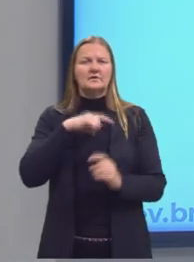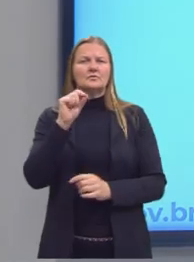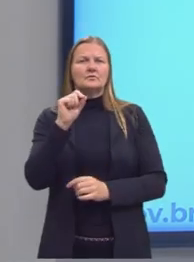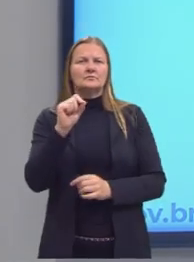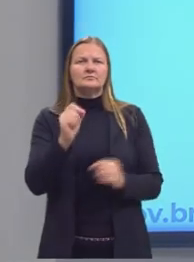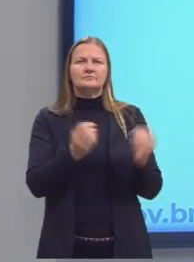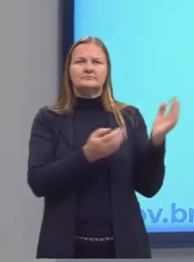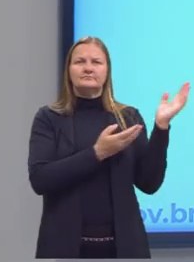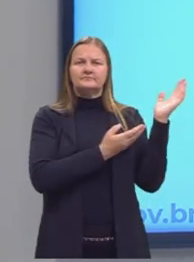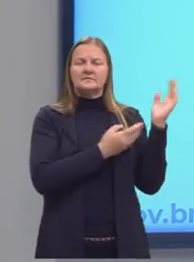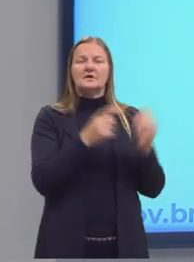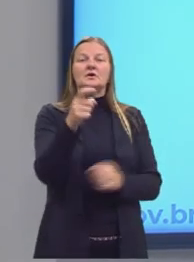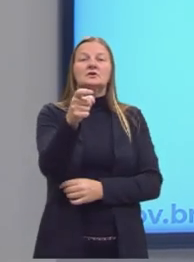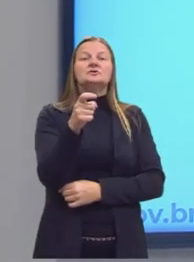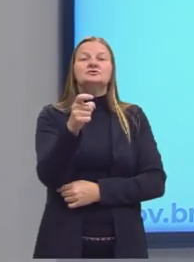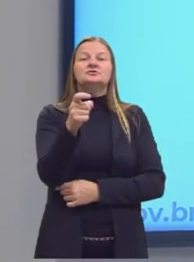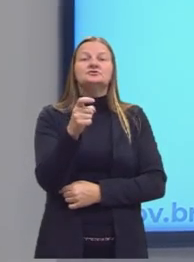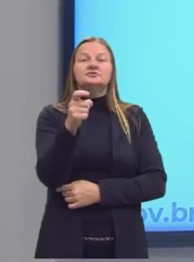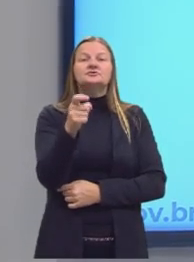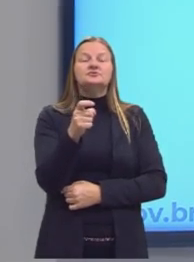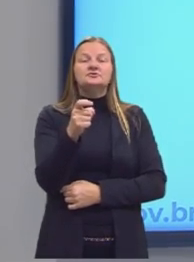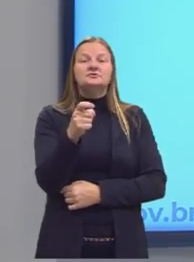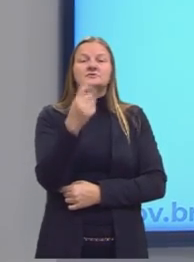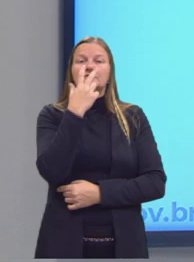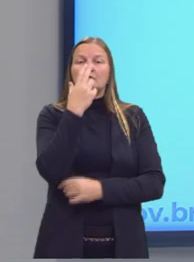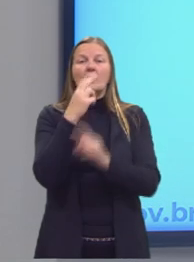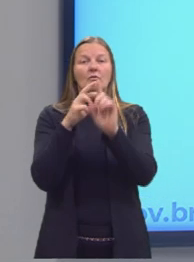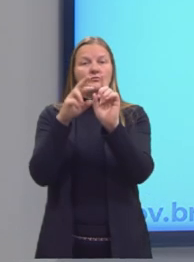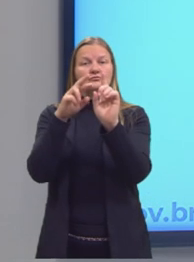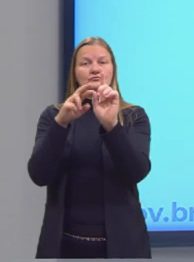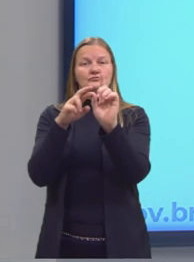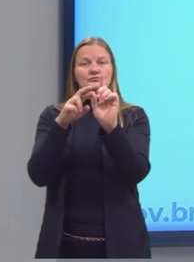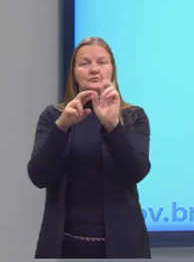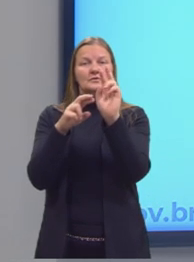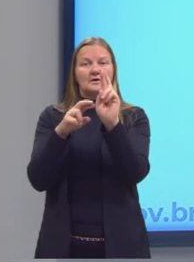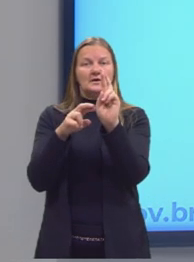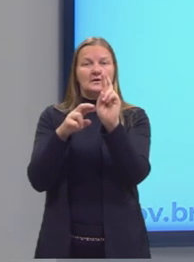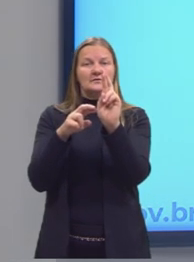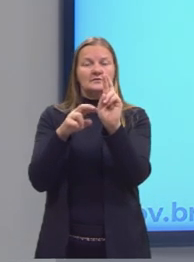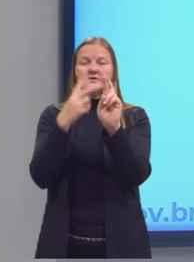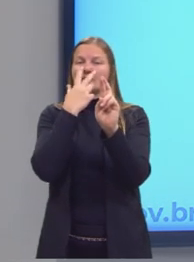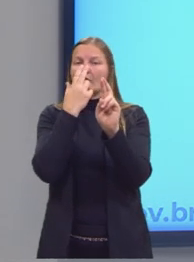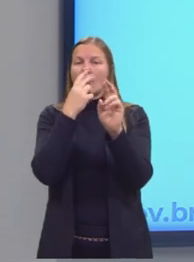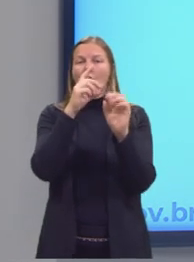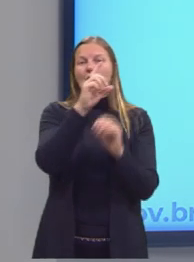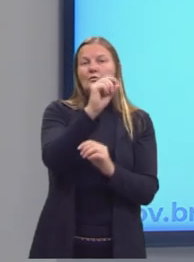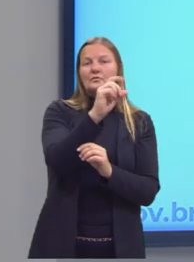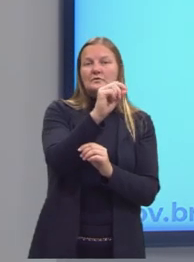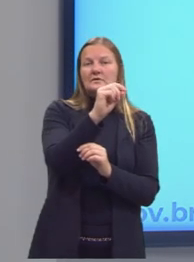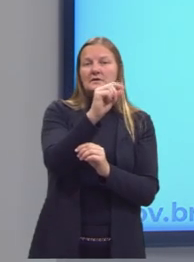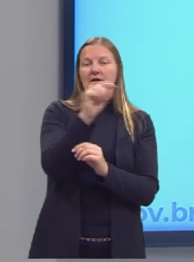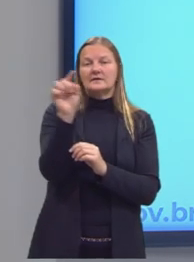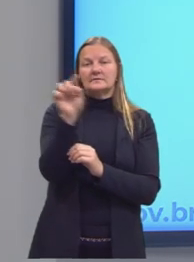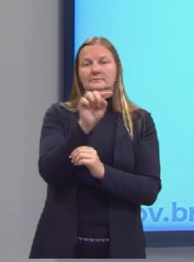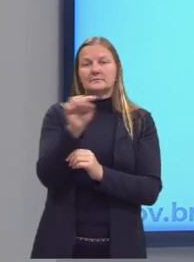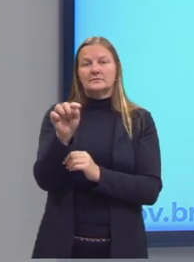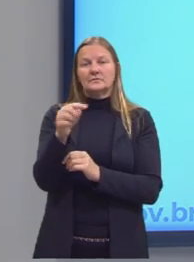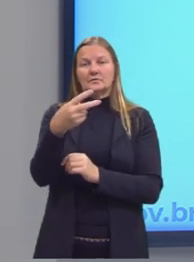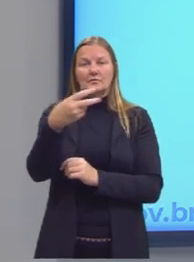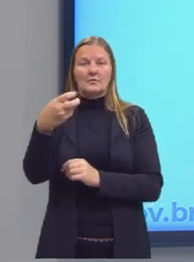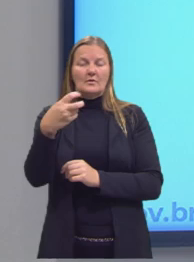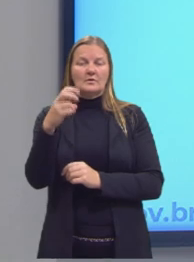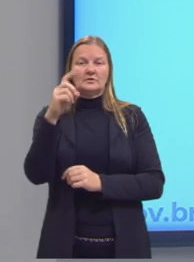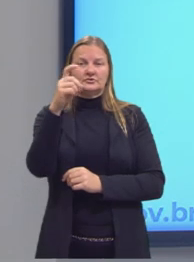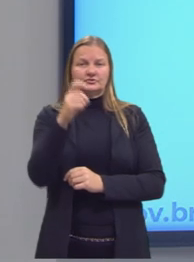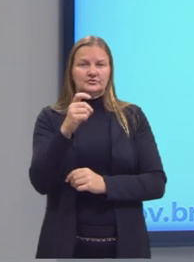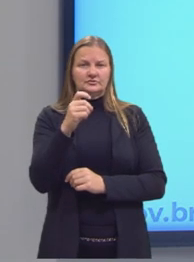O X pertence aos reais, tal que o 10 é menor ou igual a X, que é